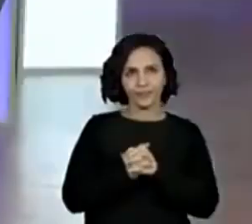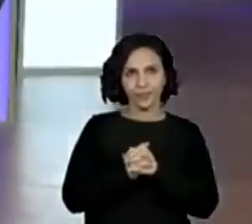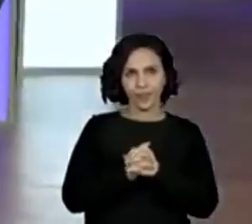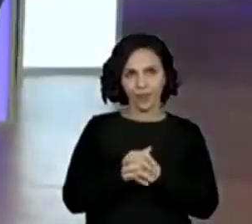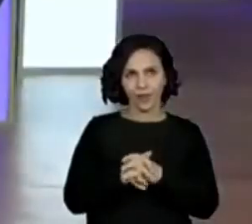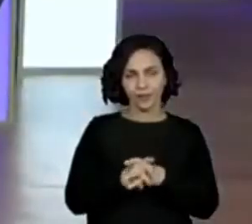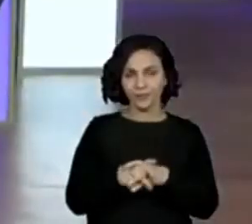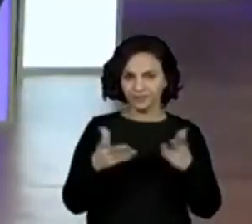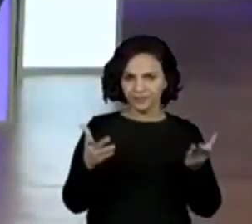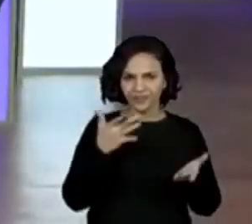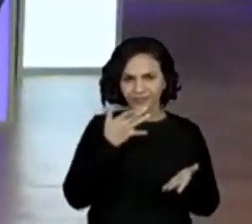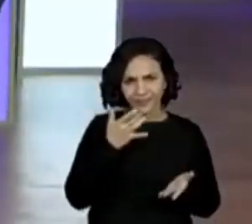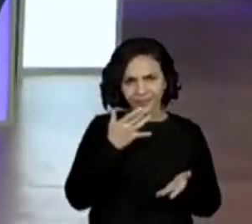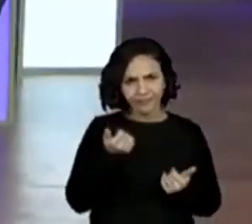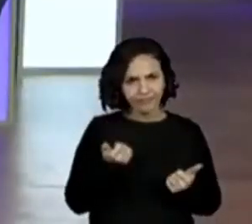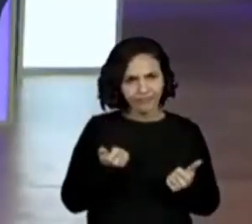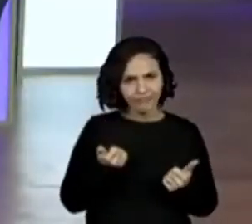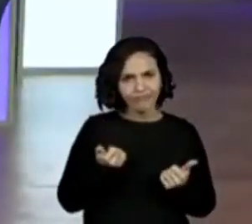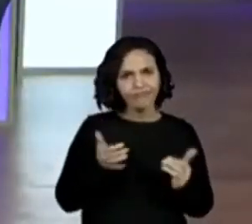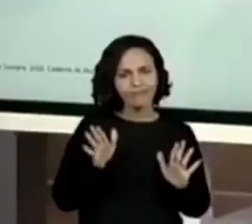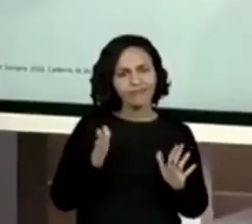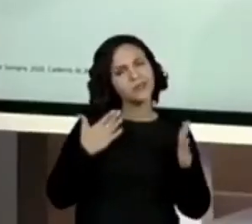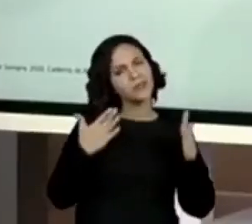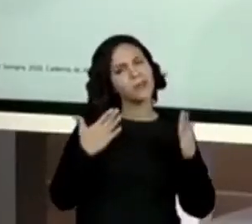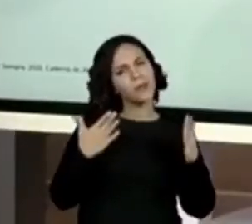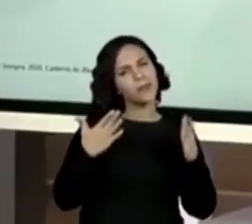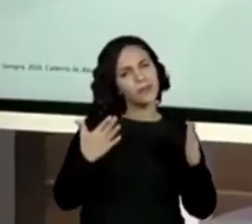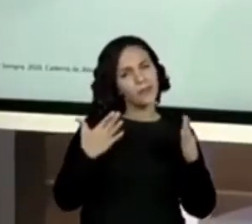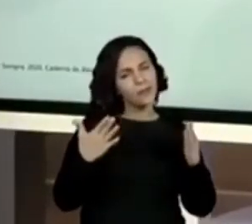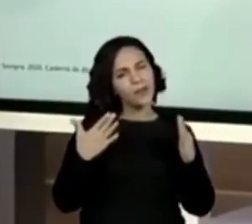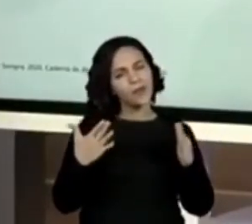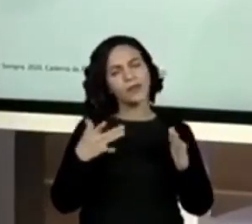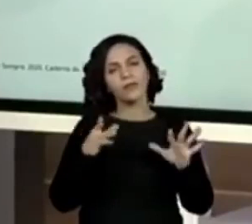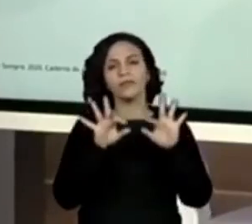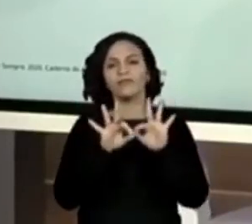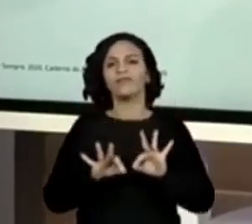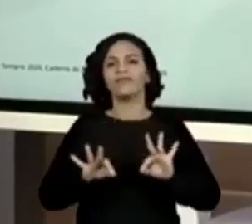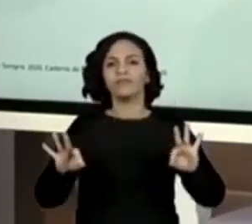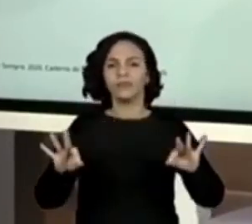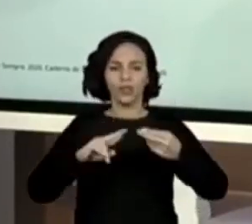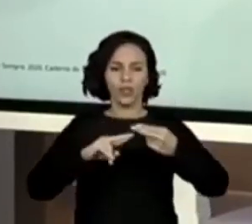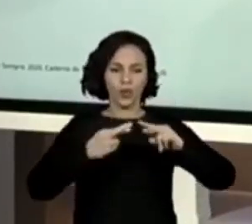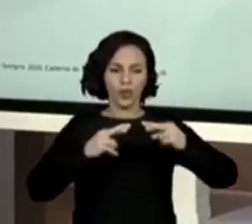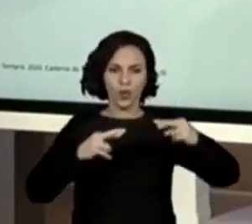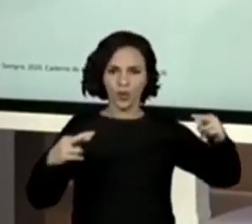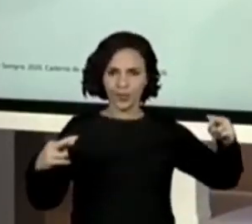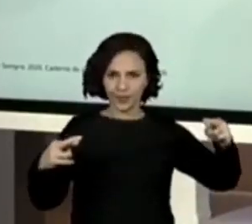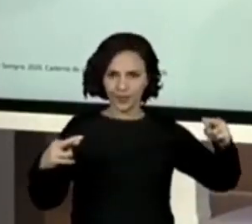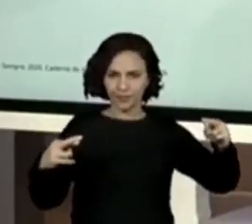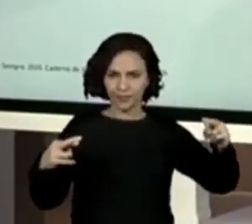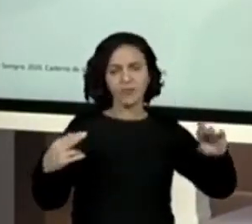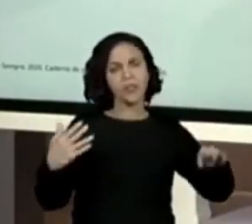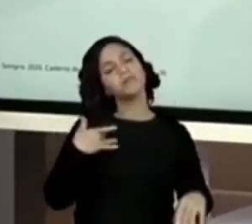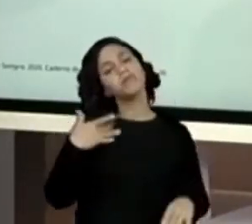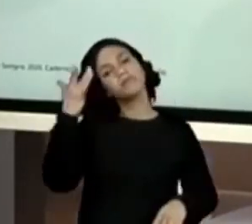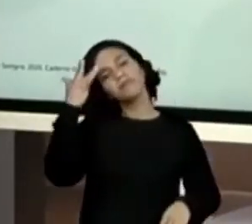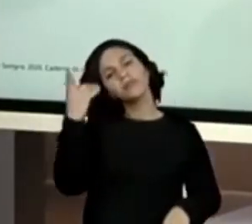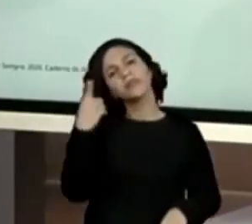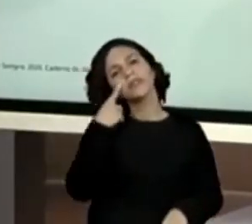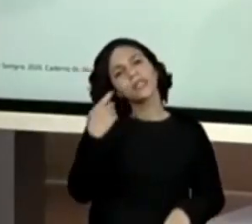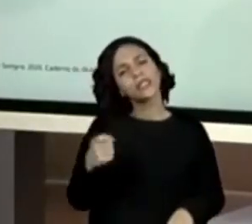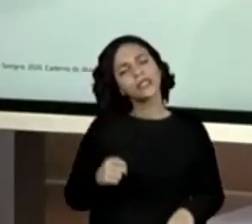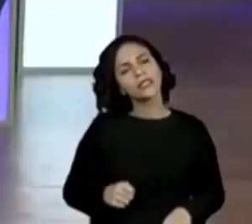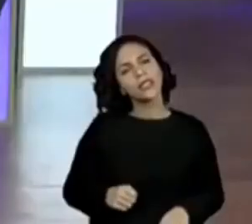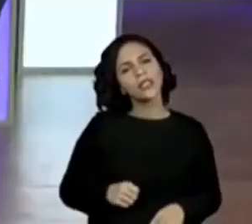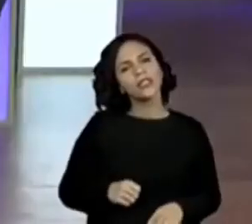Foi muito fácil isso, né? De estimar o comprimento da corda. Achei muito interessante o jeito